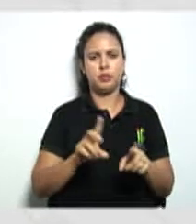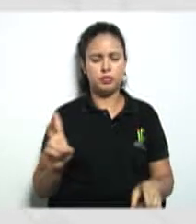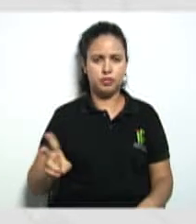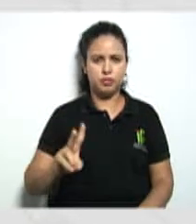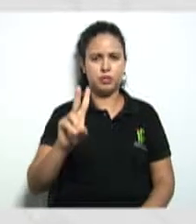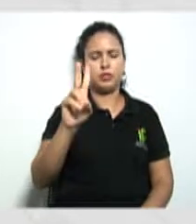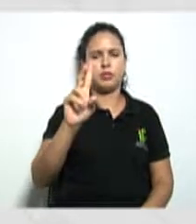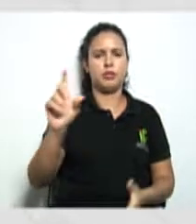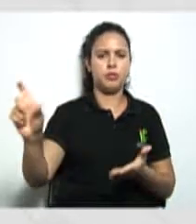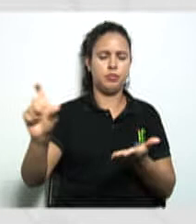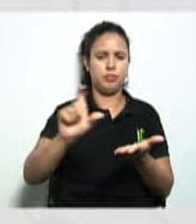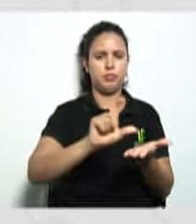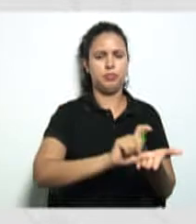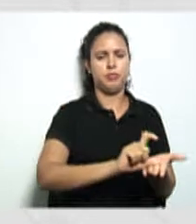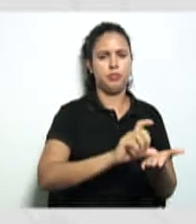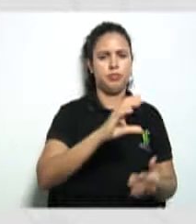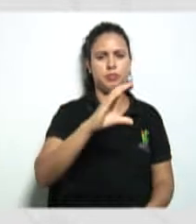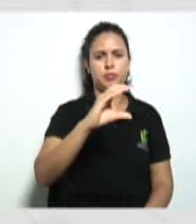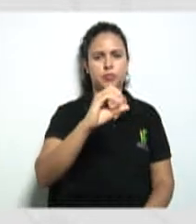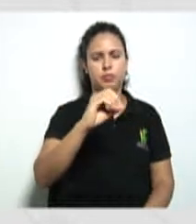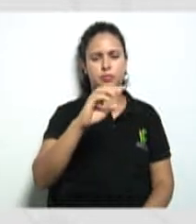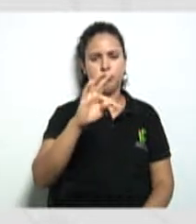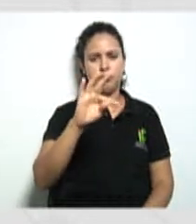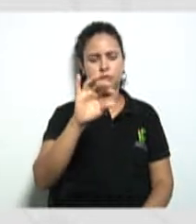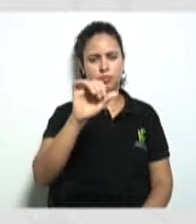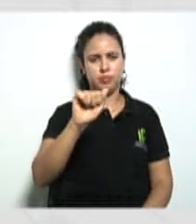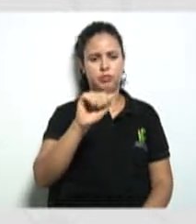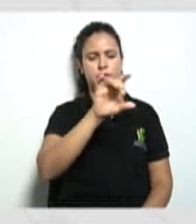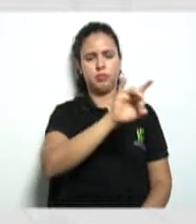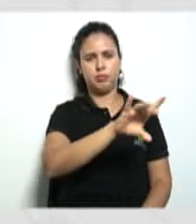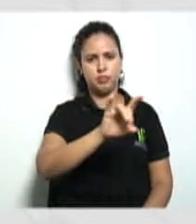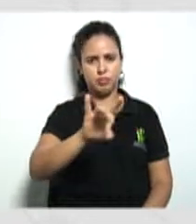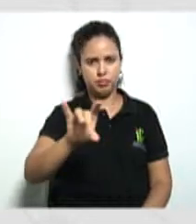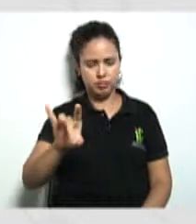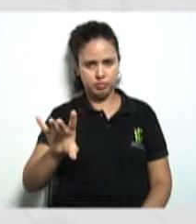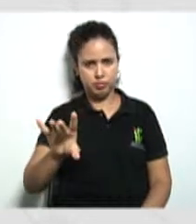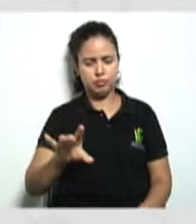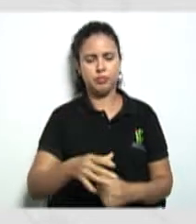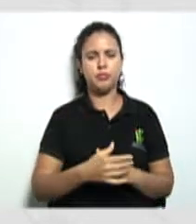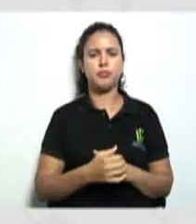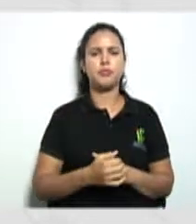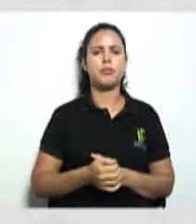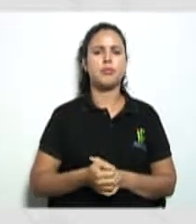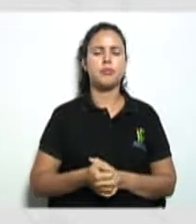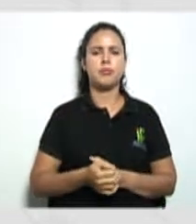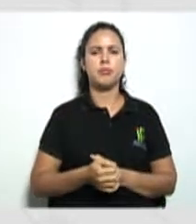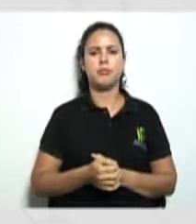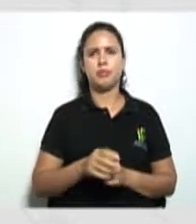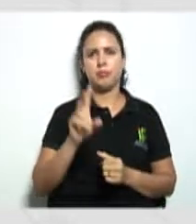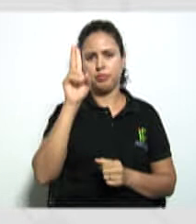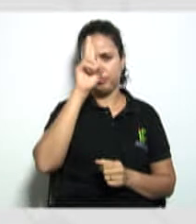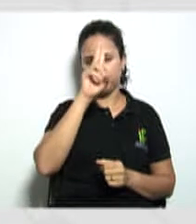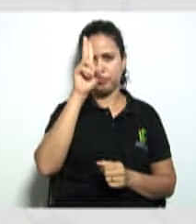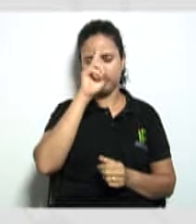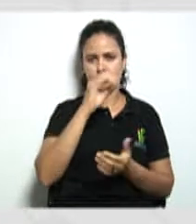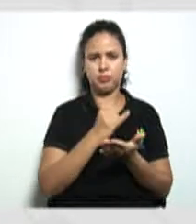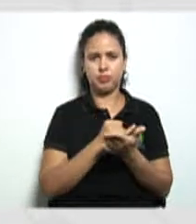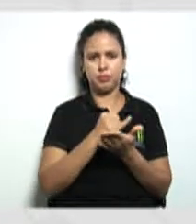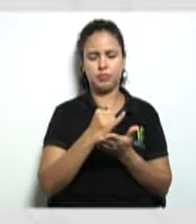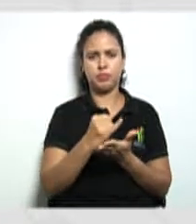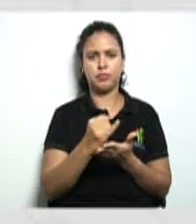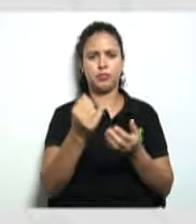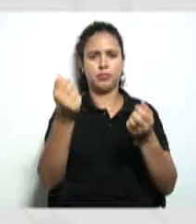cota parte de cada um. O que que seria isso? Lembrando que lá no início nós